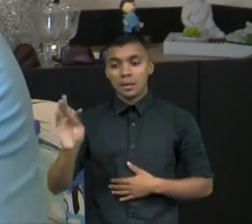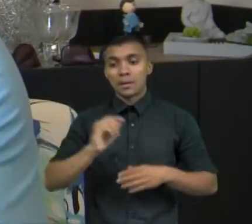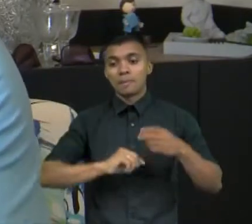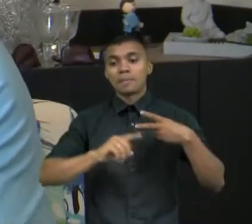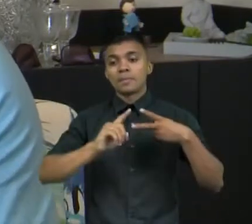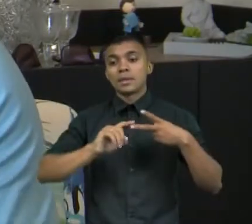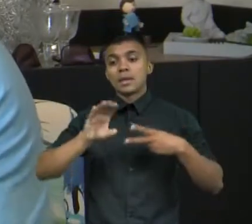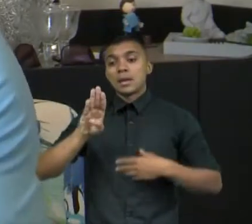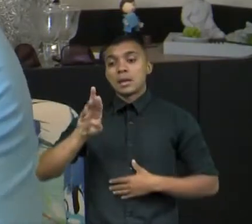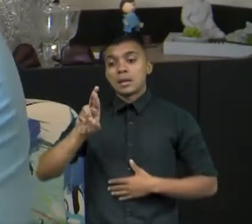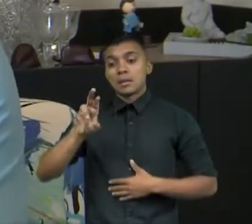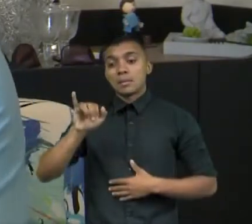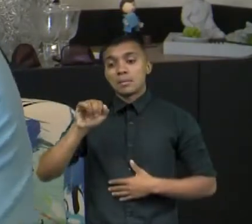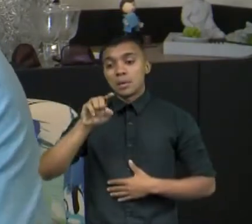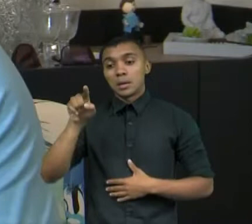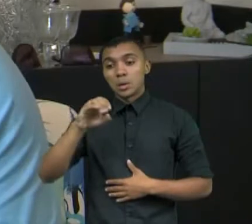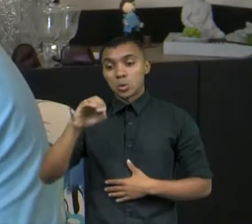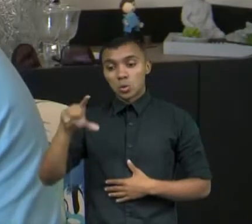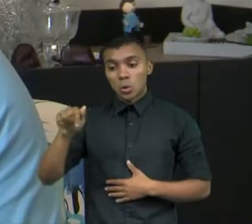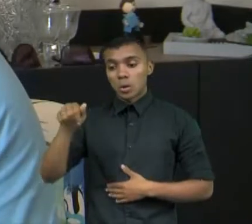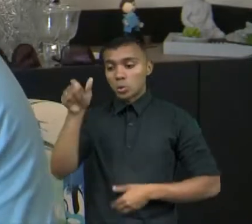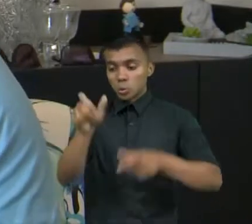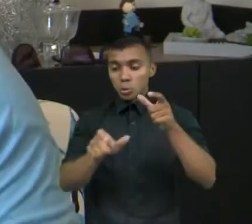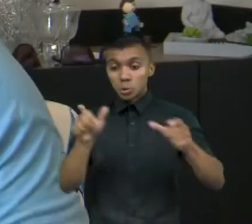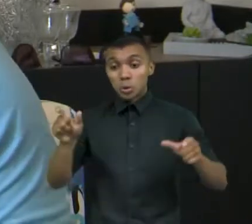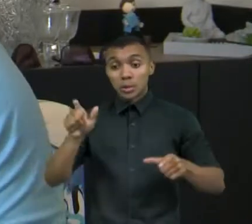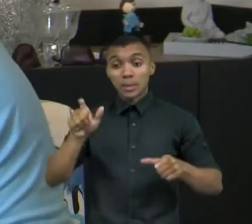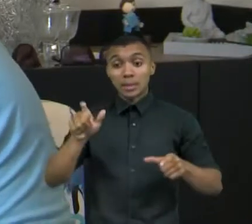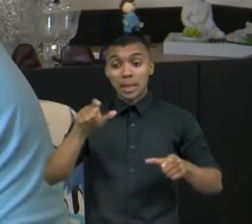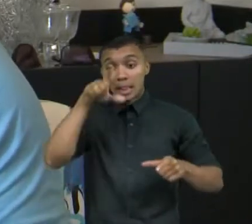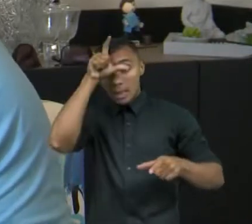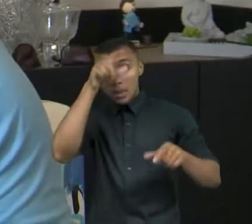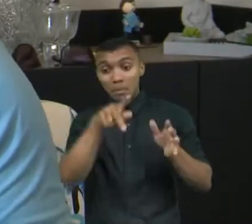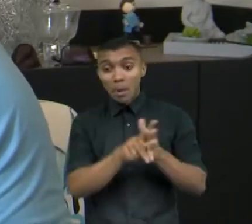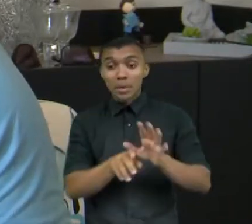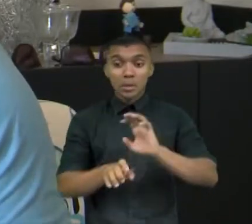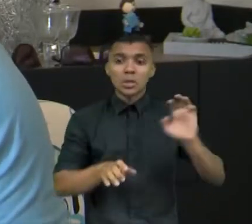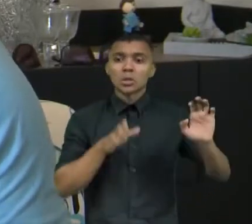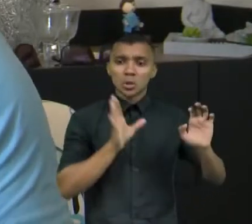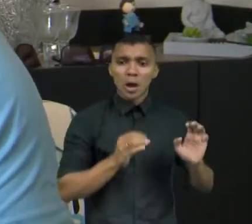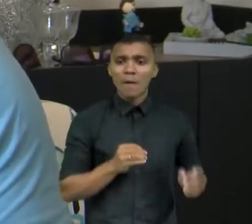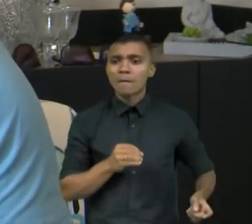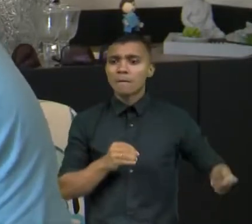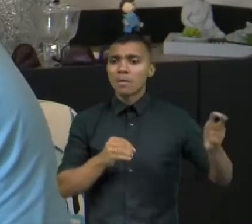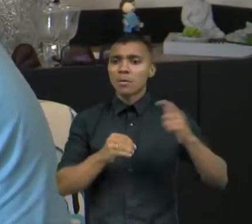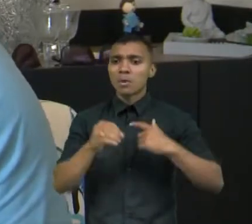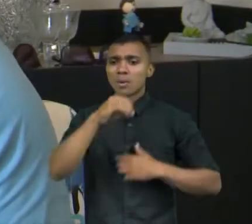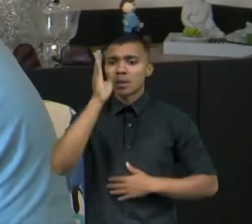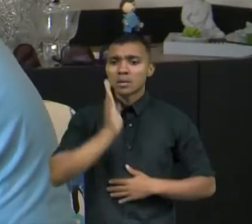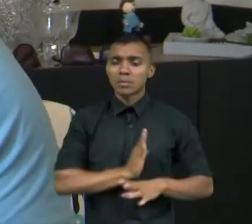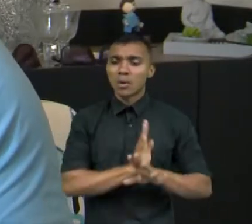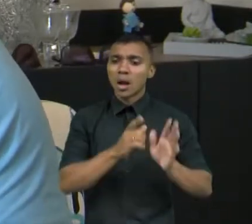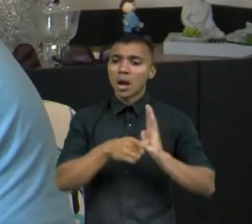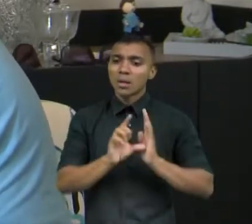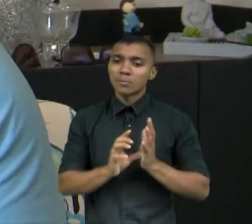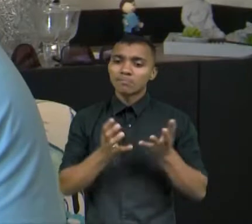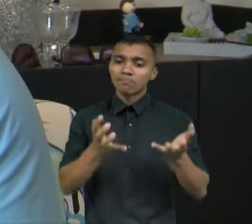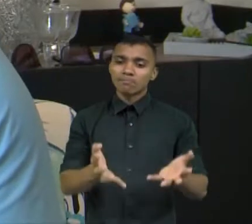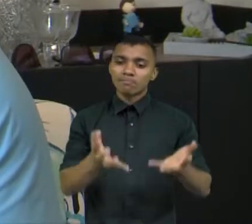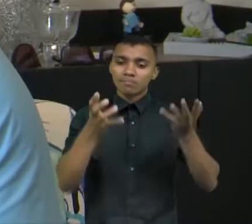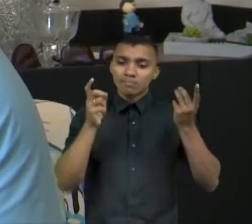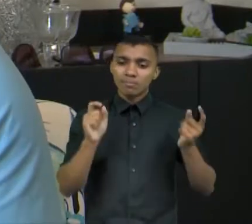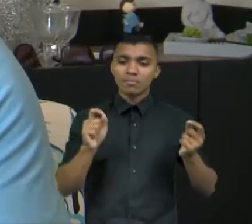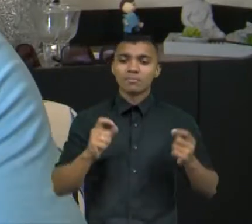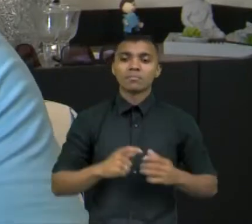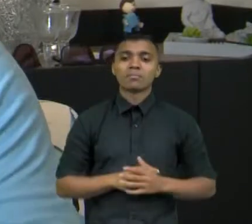e outros líderes da esquerda que estavam exilados já tinham voltado para o Brasil. Então, tinha uma forte mobilização pelo próprio ocaso do